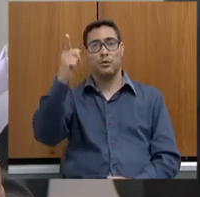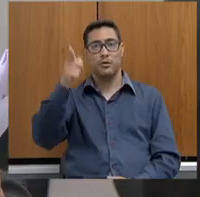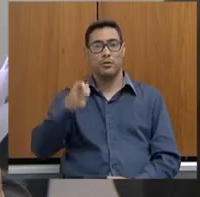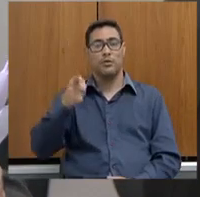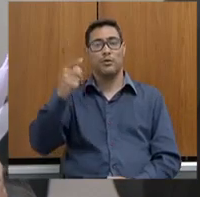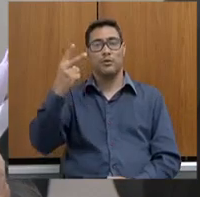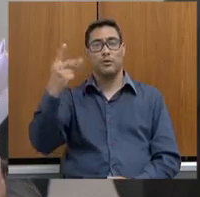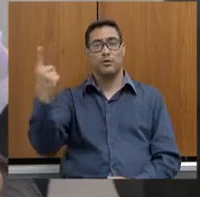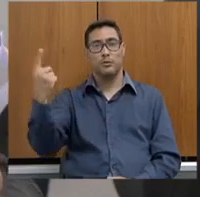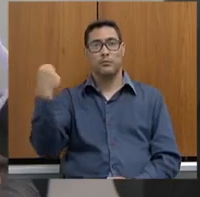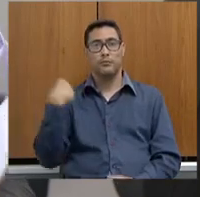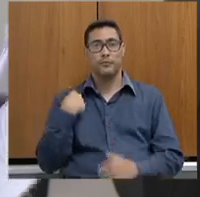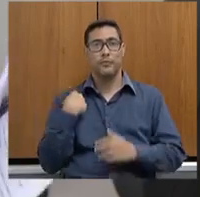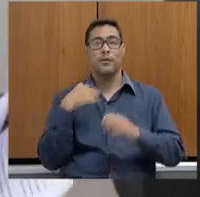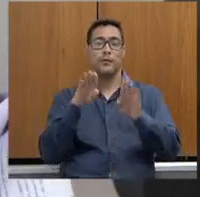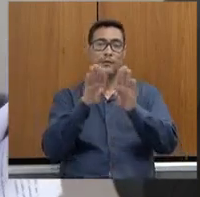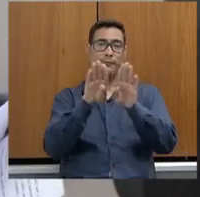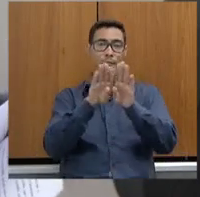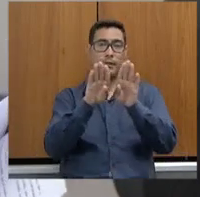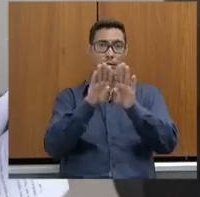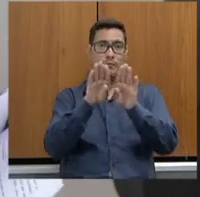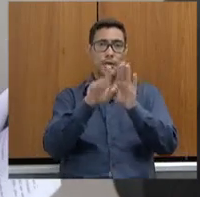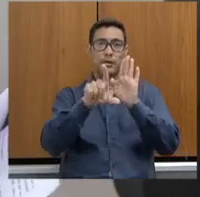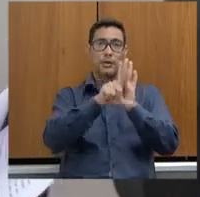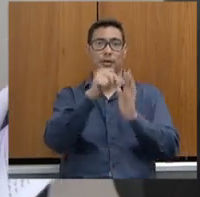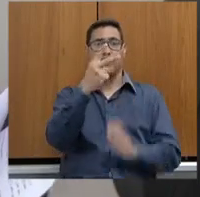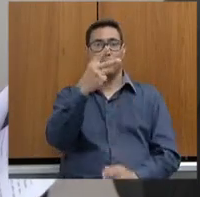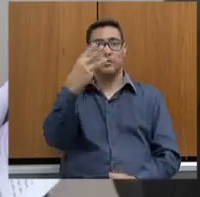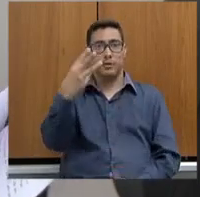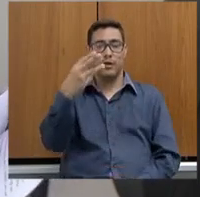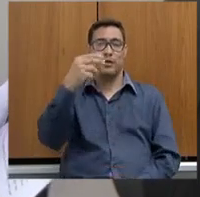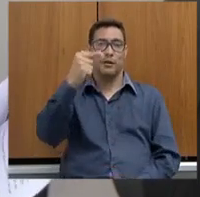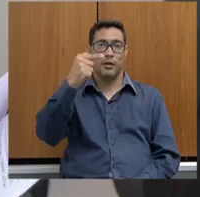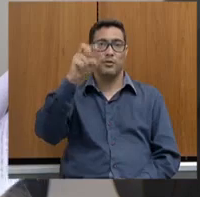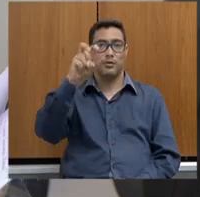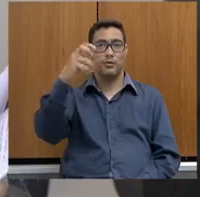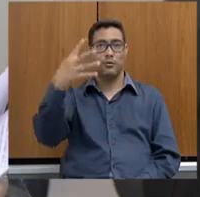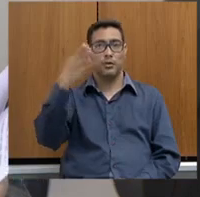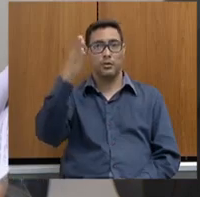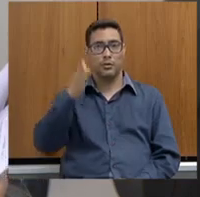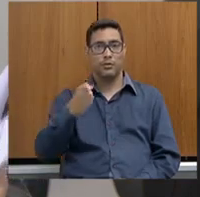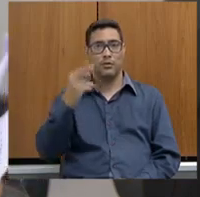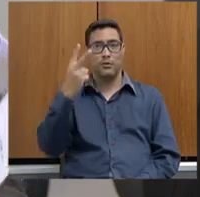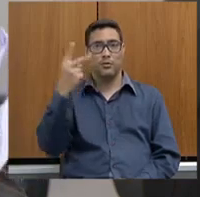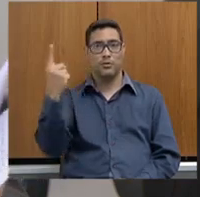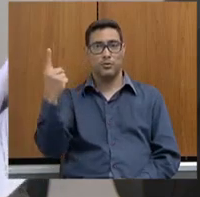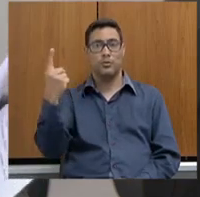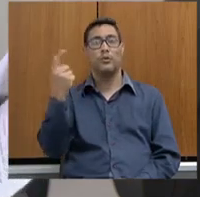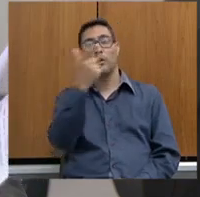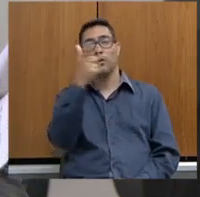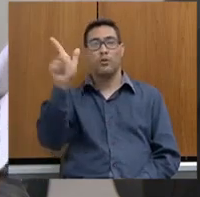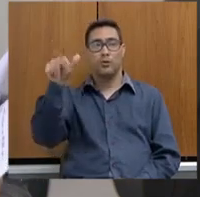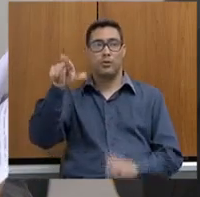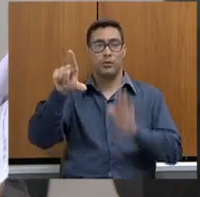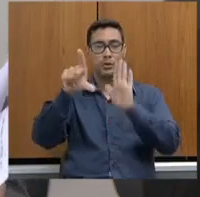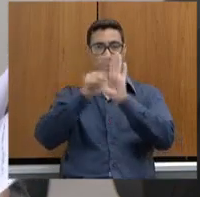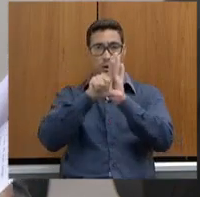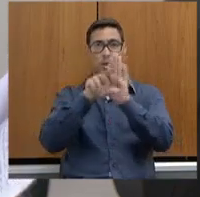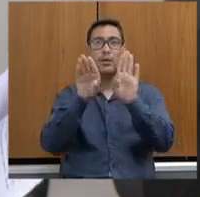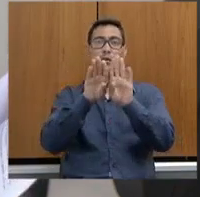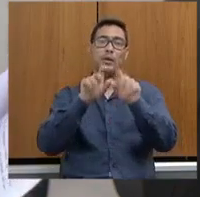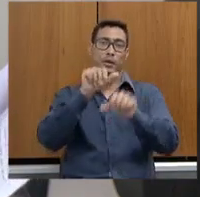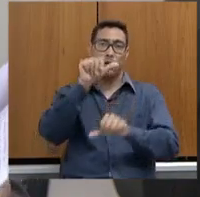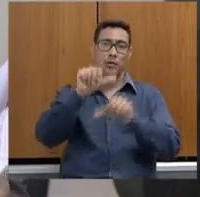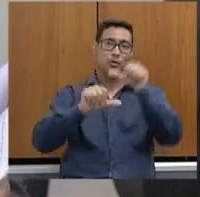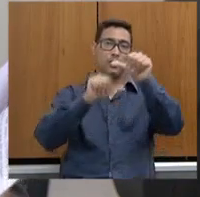violência e criminalidade. E também a Lei 23.754, de 2021, uma outra lei, que altera